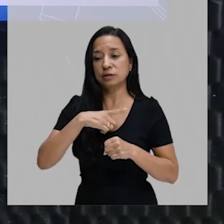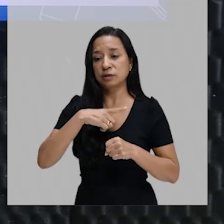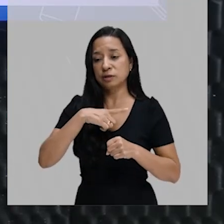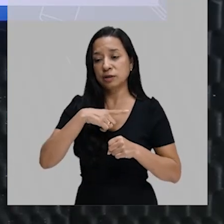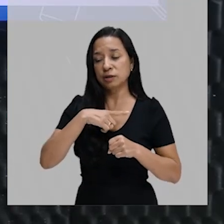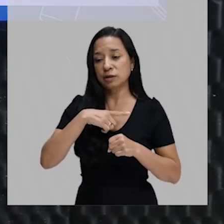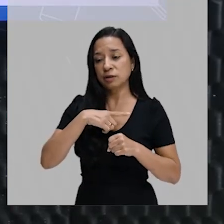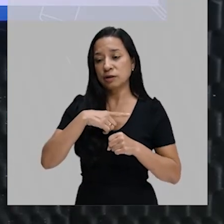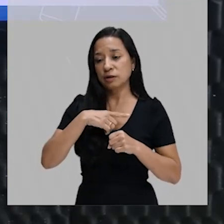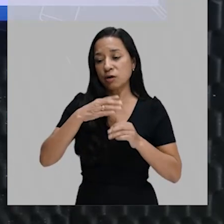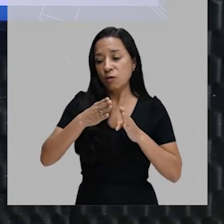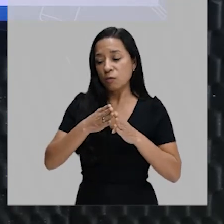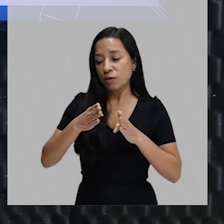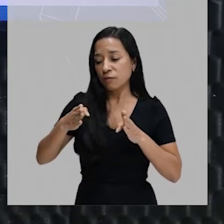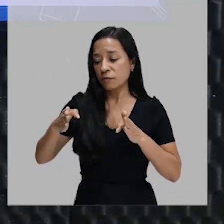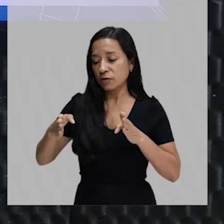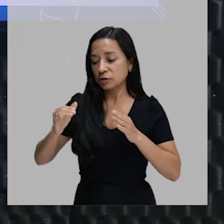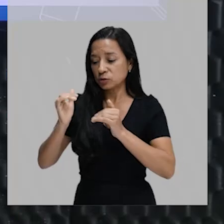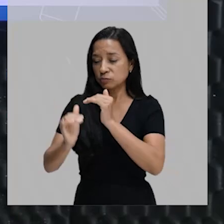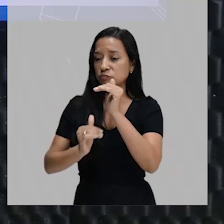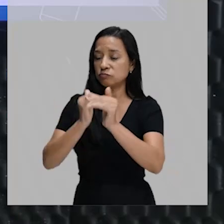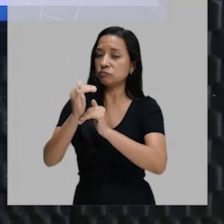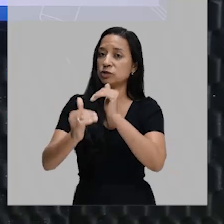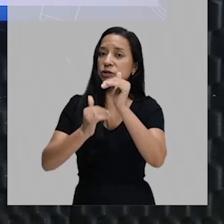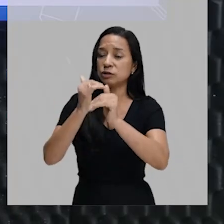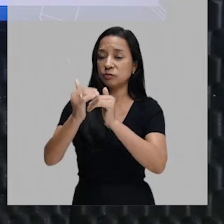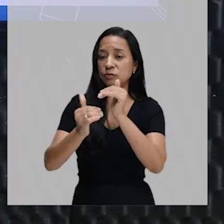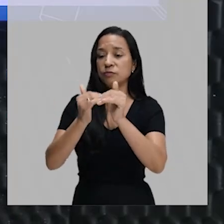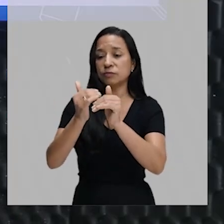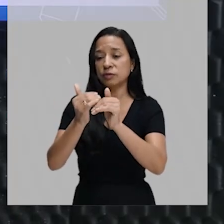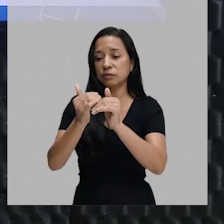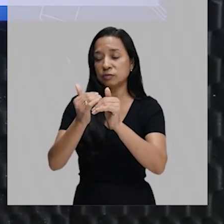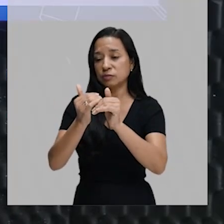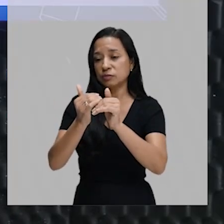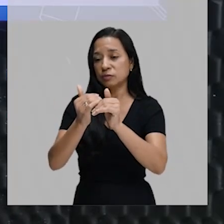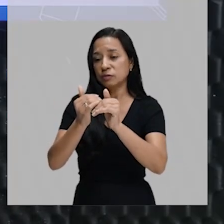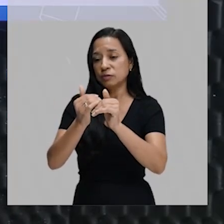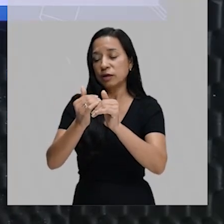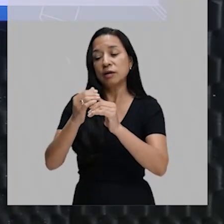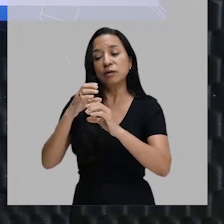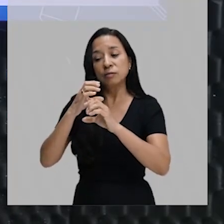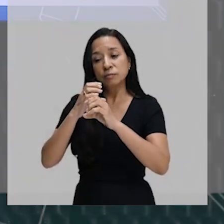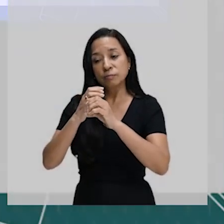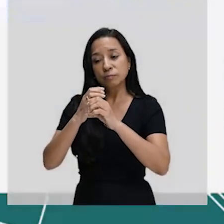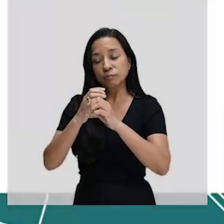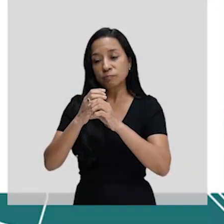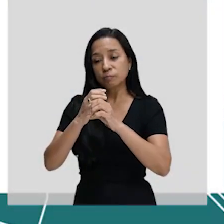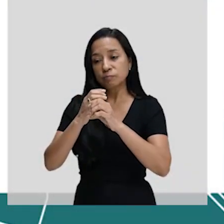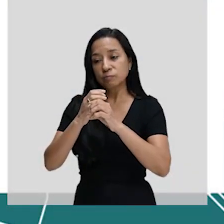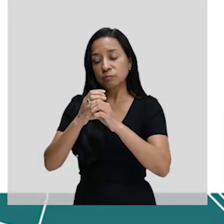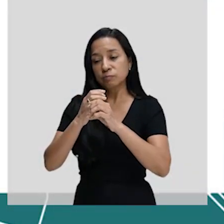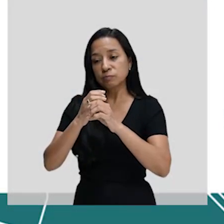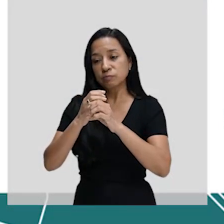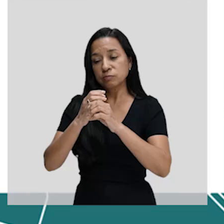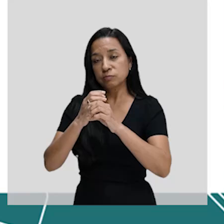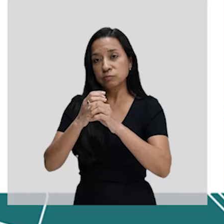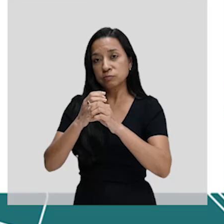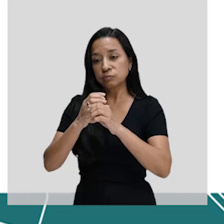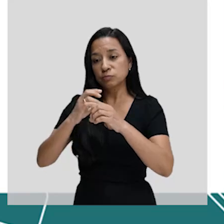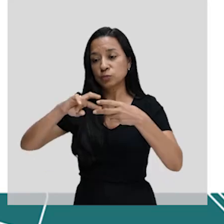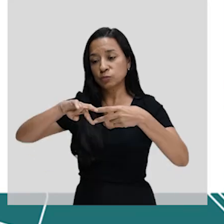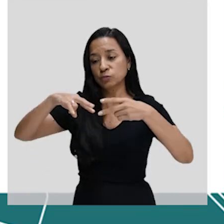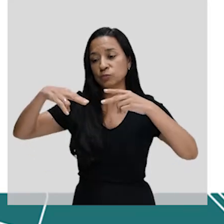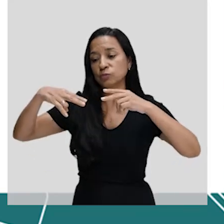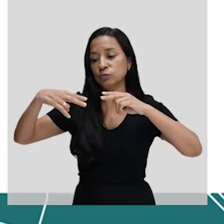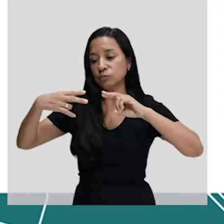uma fase de maior desenvolvimento da engenharia genética. Essa fase aqui de maior desenvolvimento